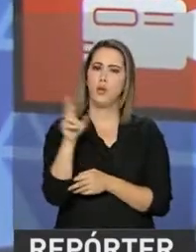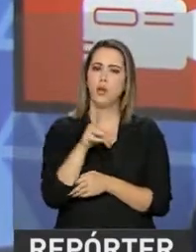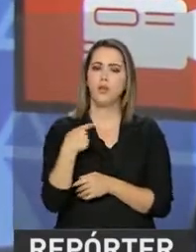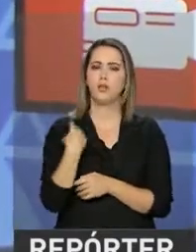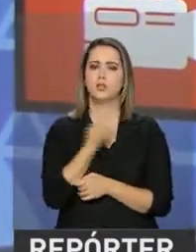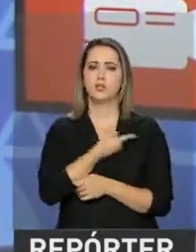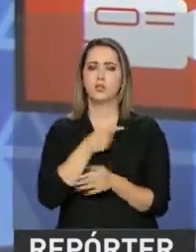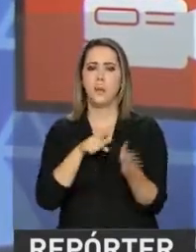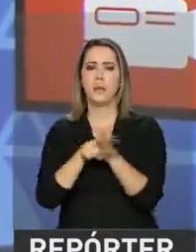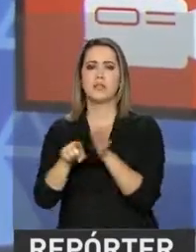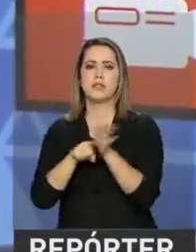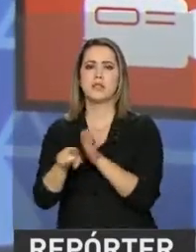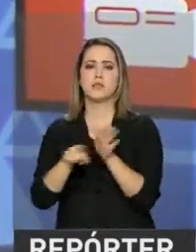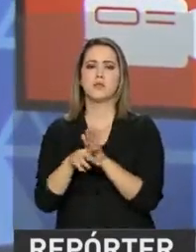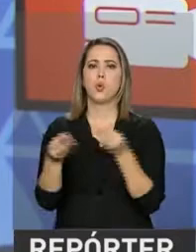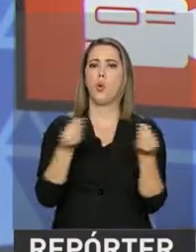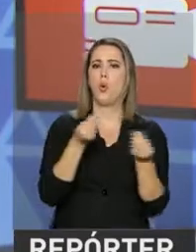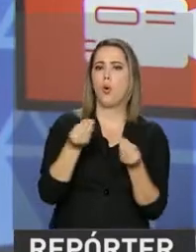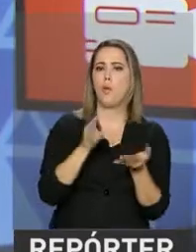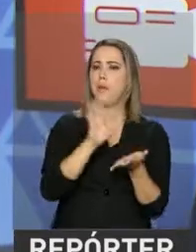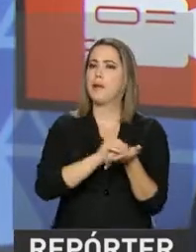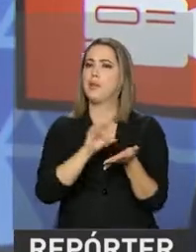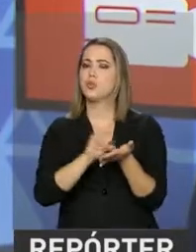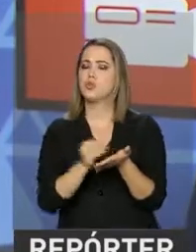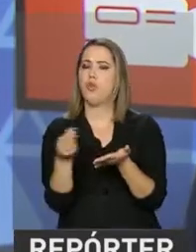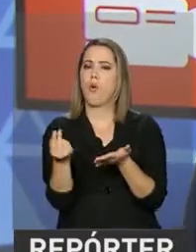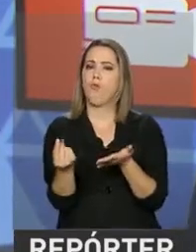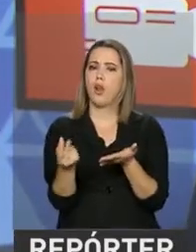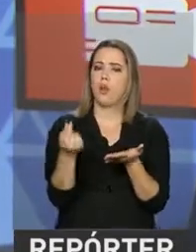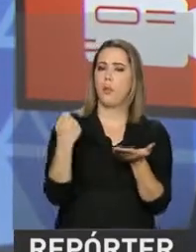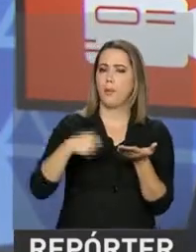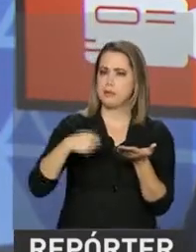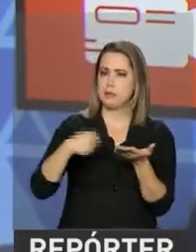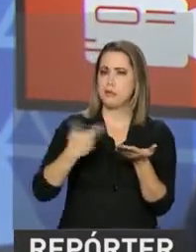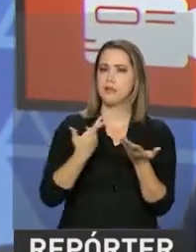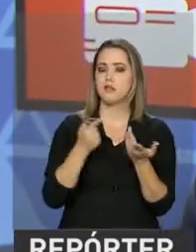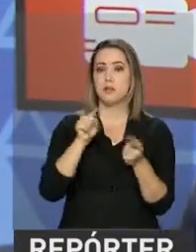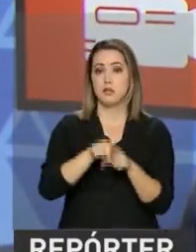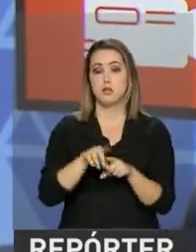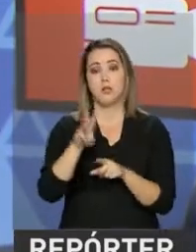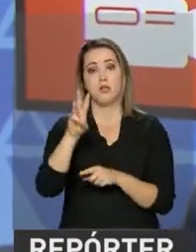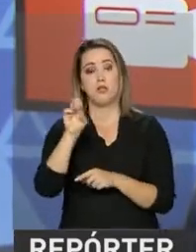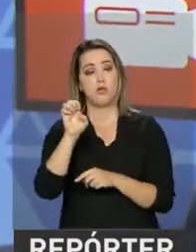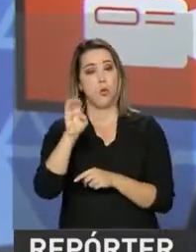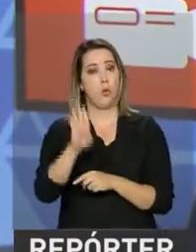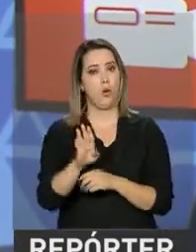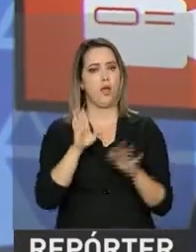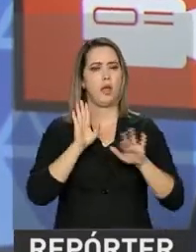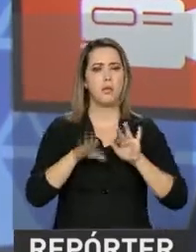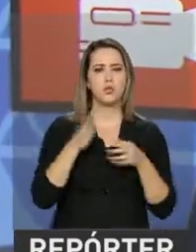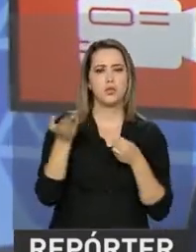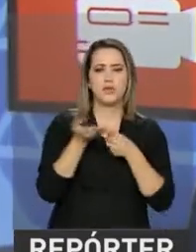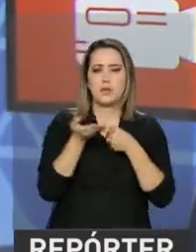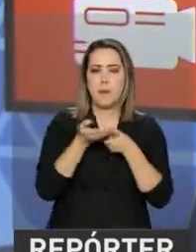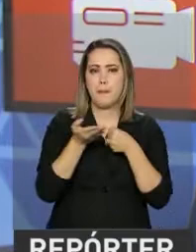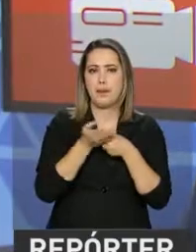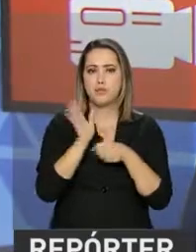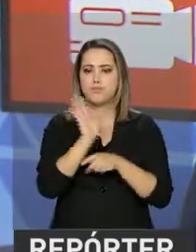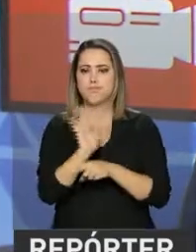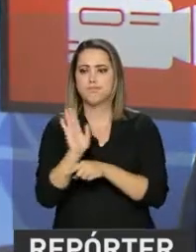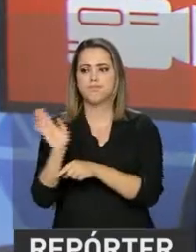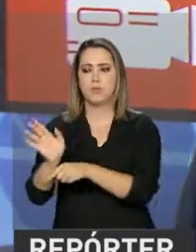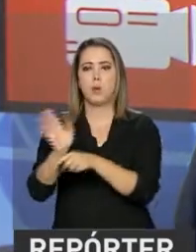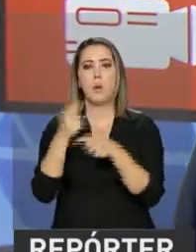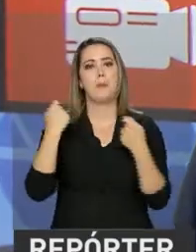pesquisa do custo, mais ou menos, de um aplicativo hoje em dia, e no de web, por exemplo, a gente fez uma média da quantidade de episódios. Então, a gente está